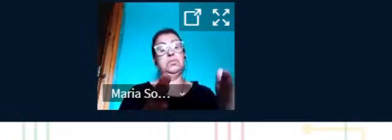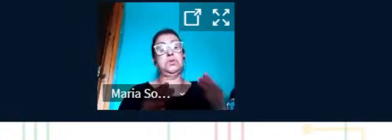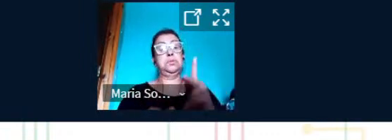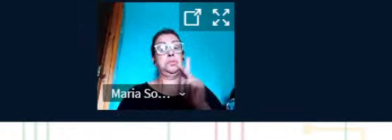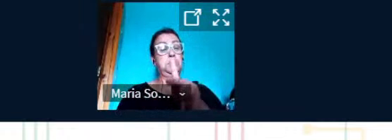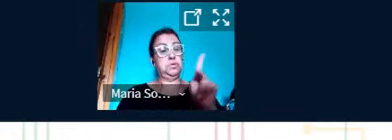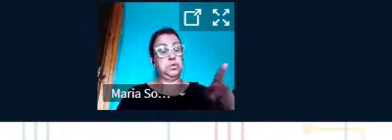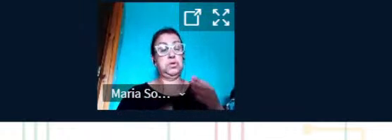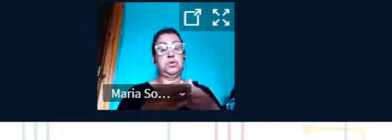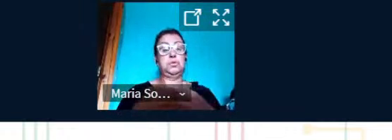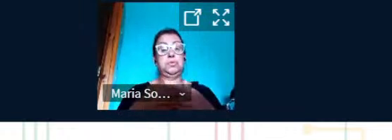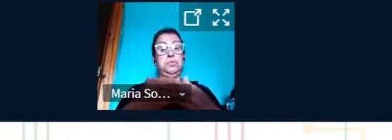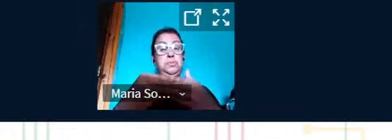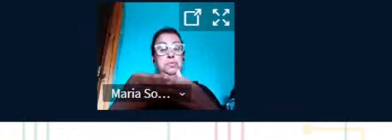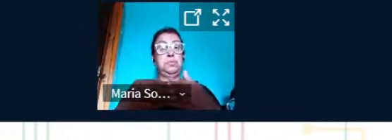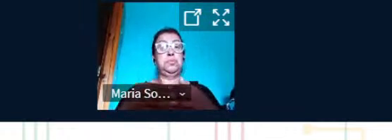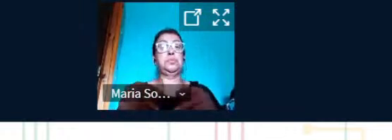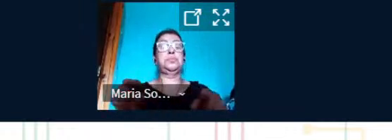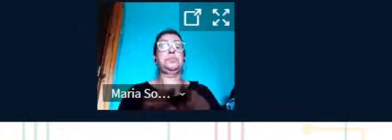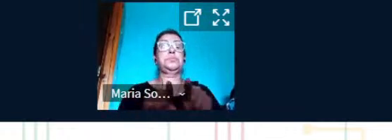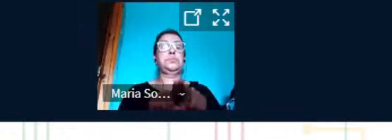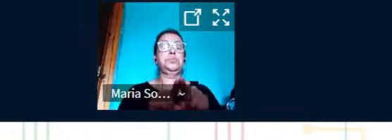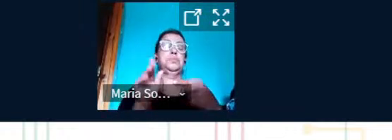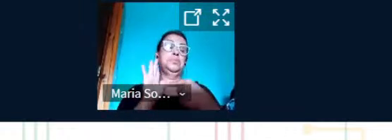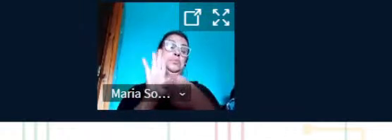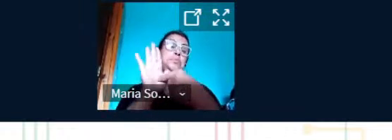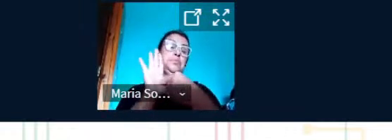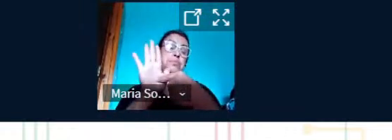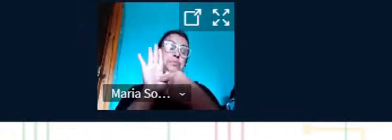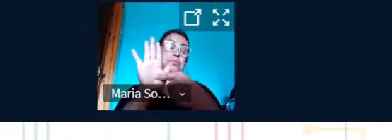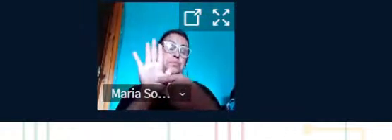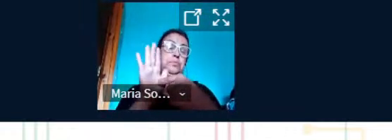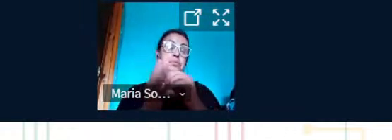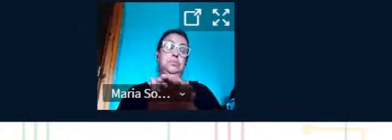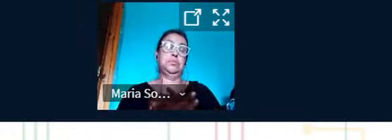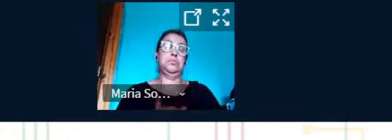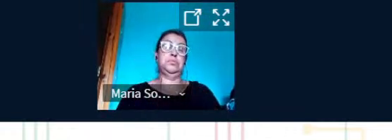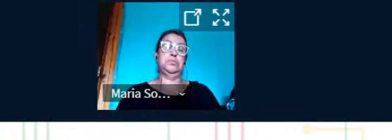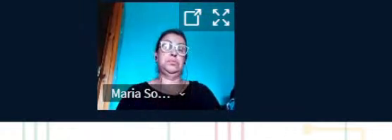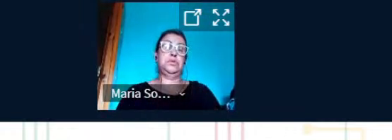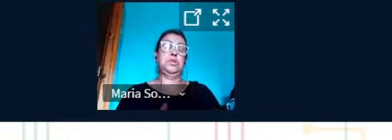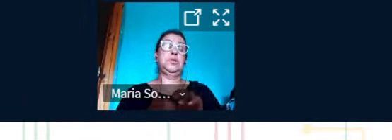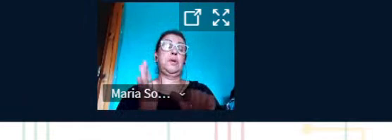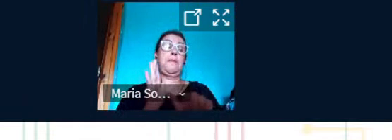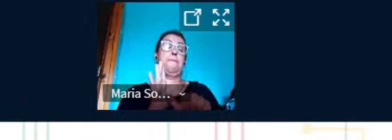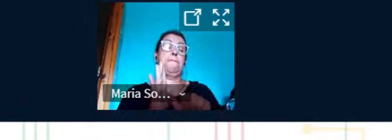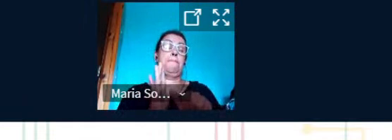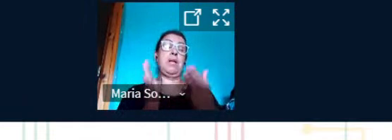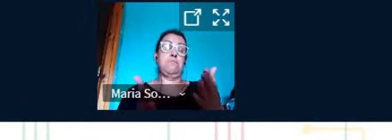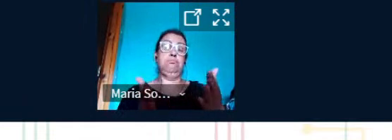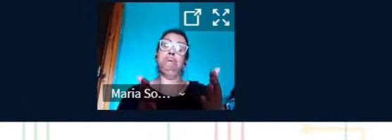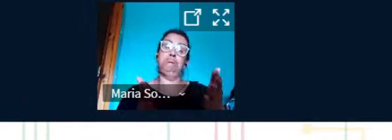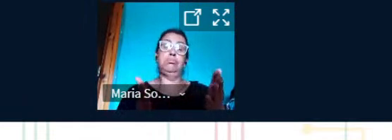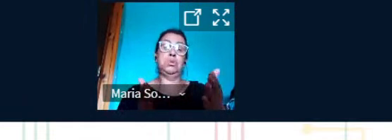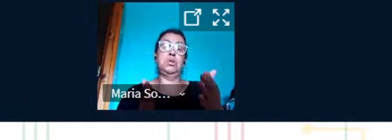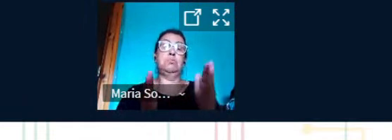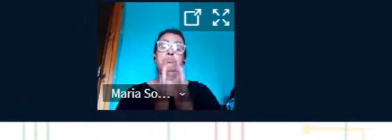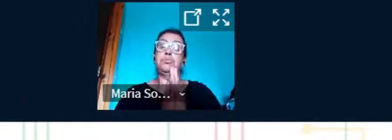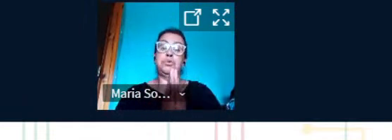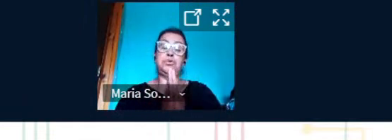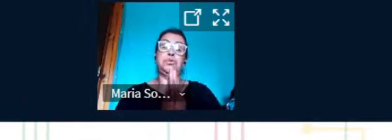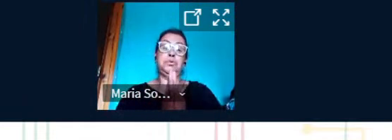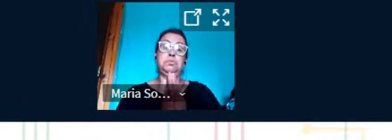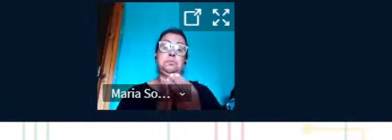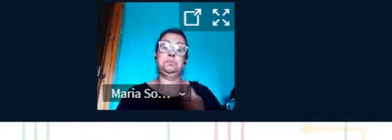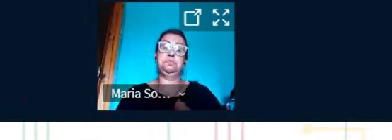apresentadores, bem como a presença do professor Luciano. No primeiro, agora, por favor, a presença, peço que abra